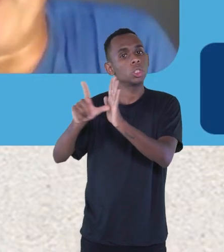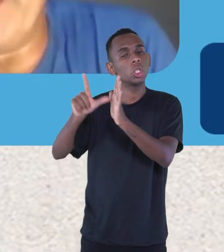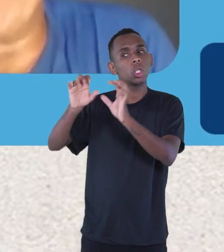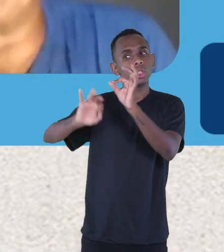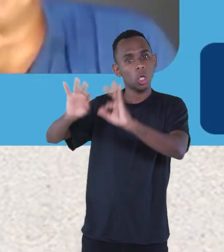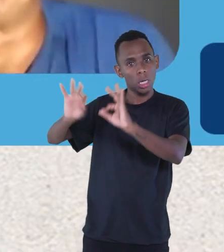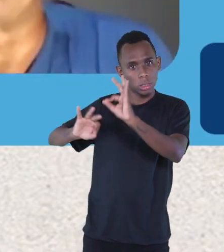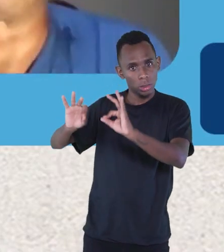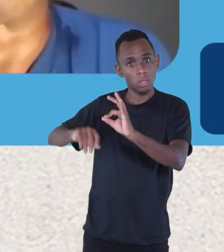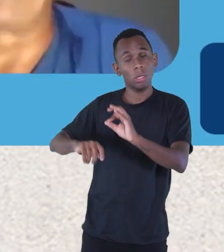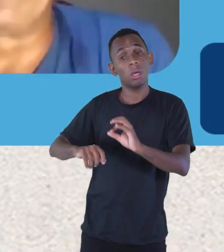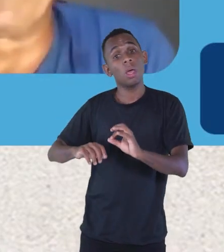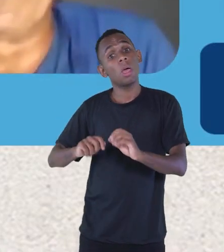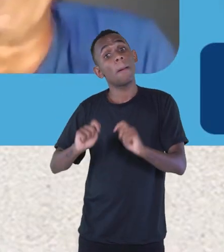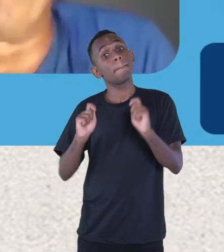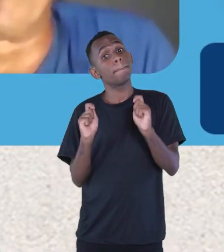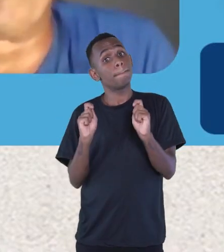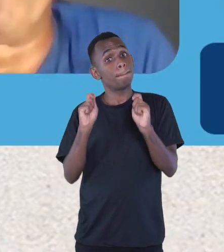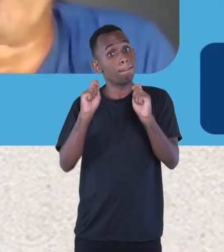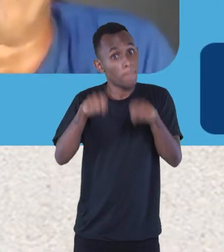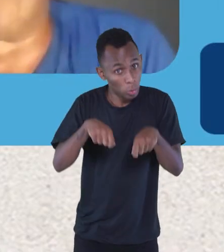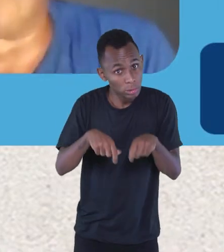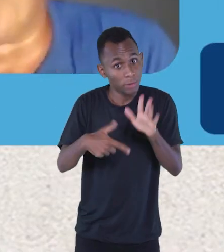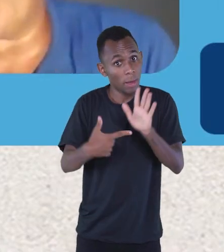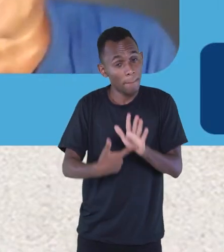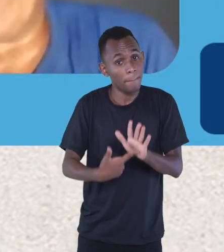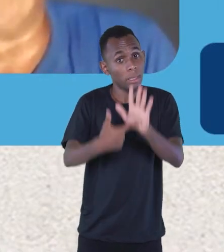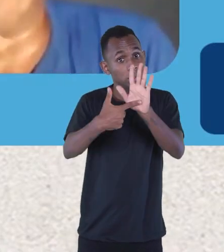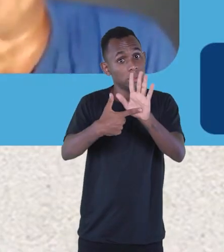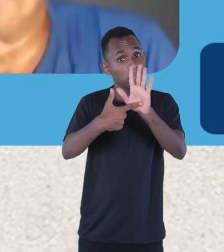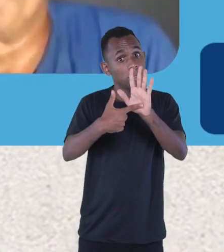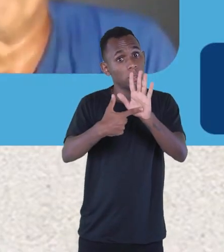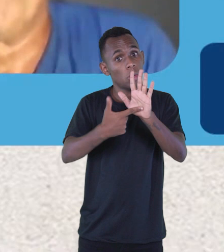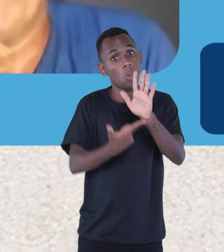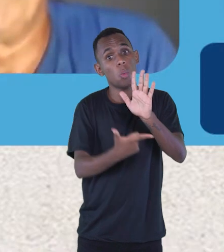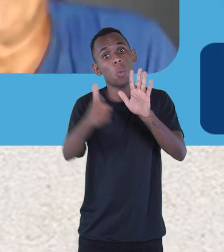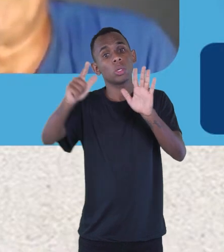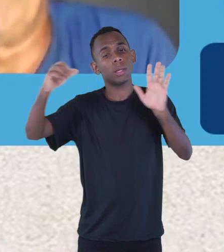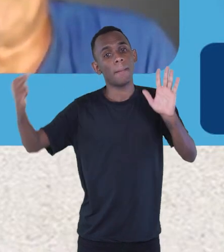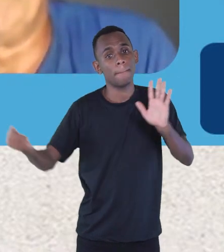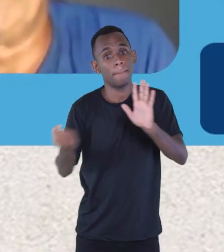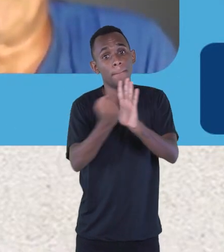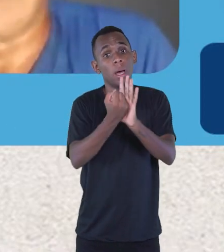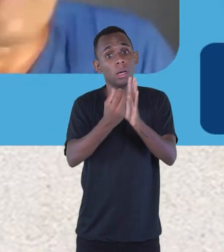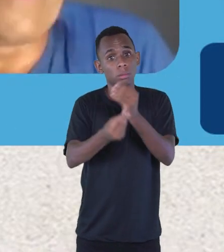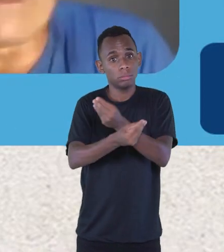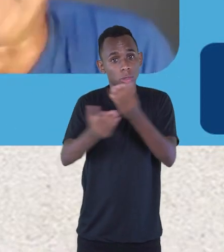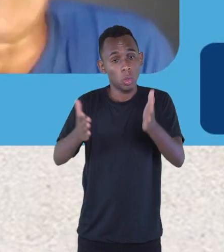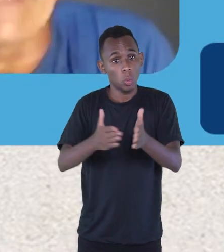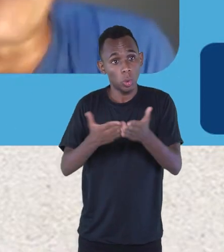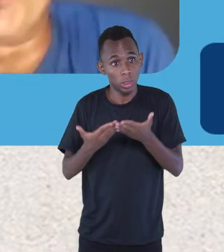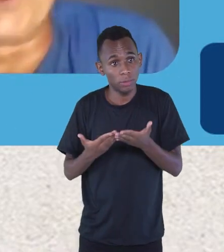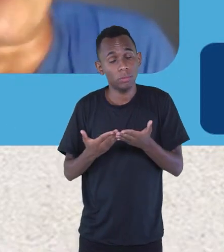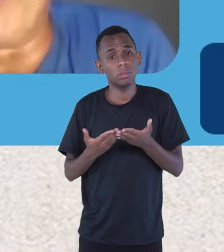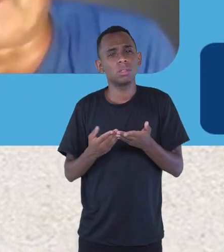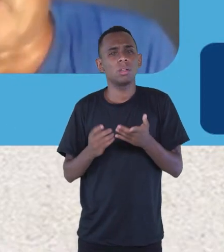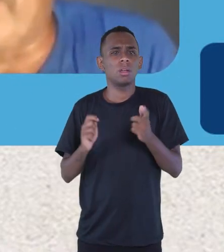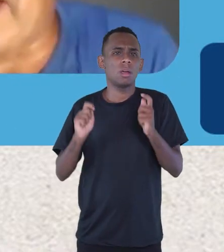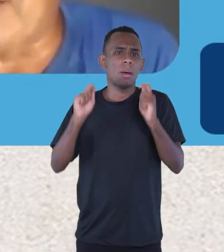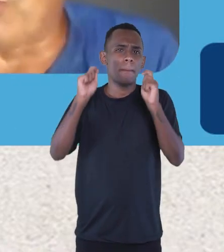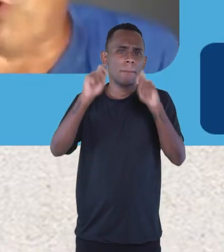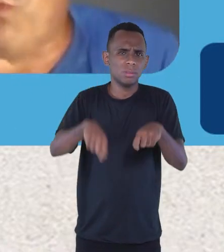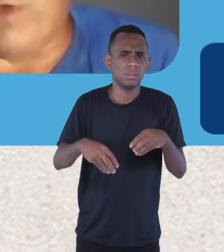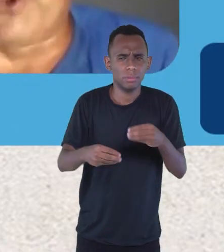e provavelmente a gente vai soltar esses livros com outro selo que tem capacidade de